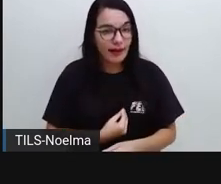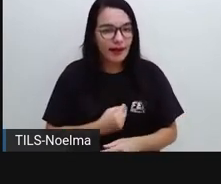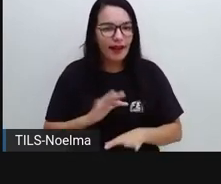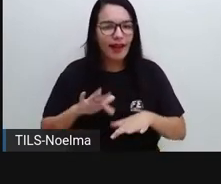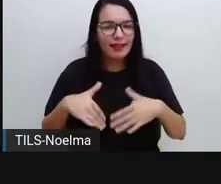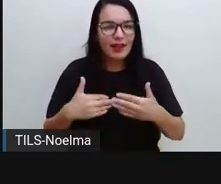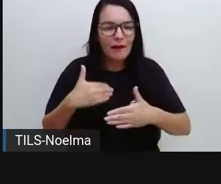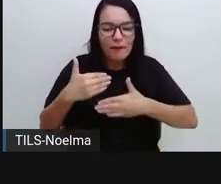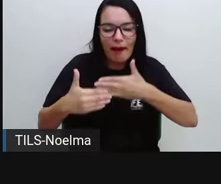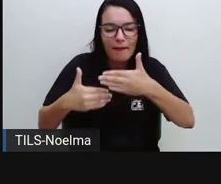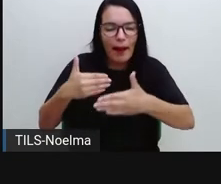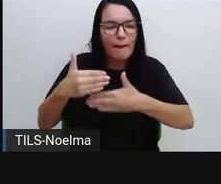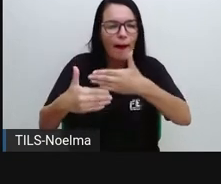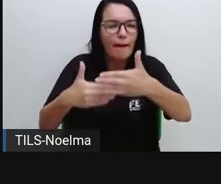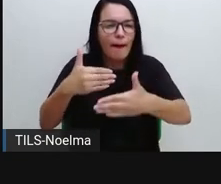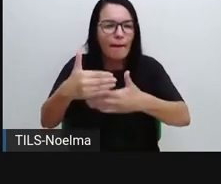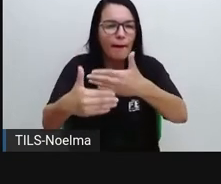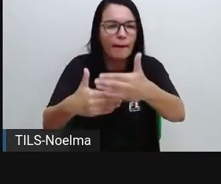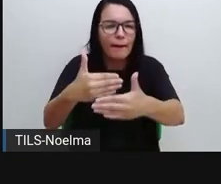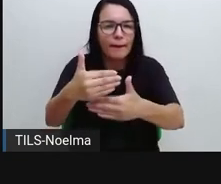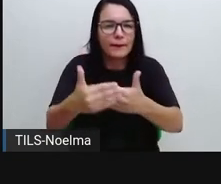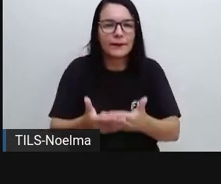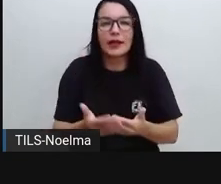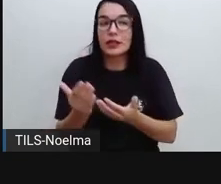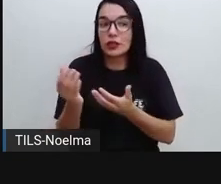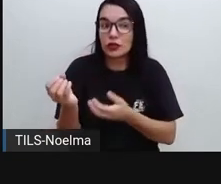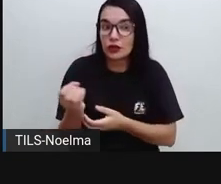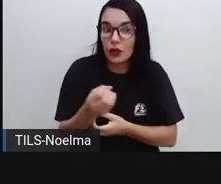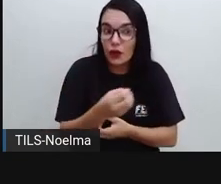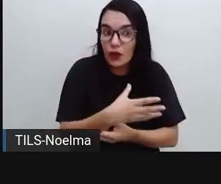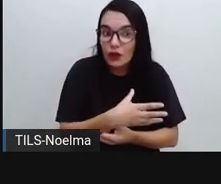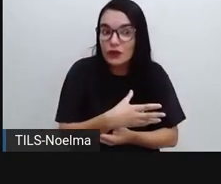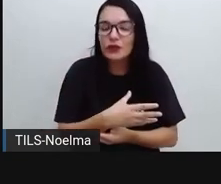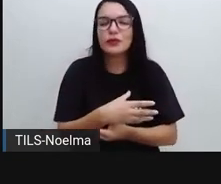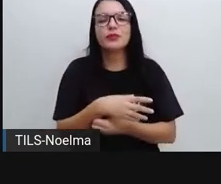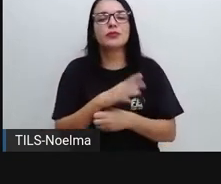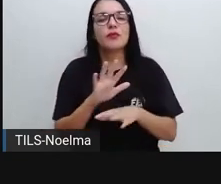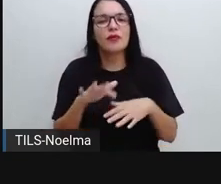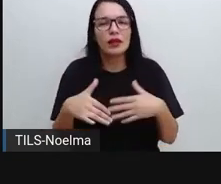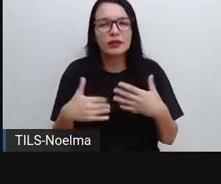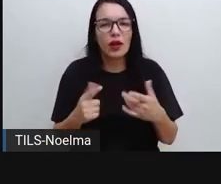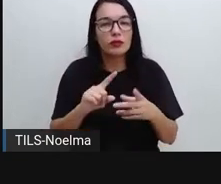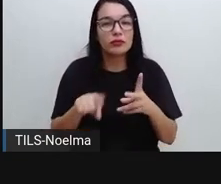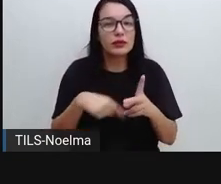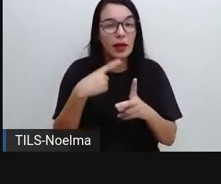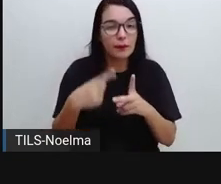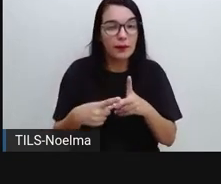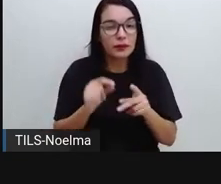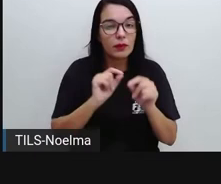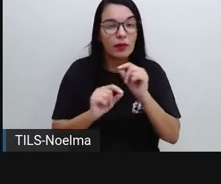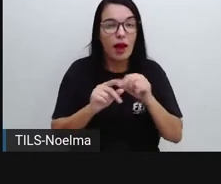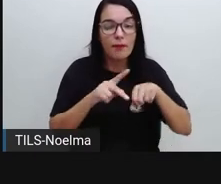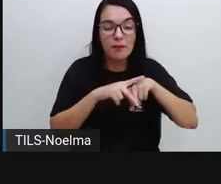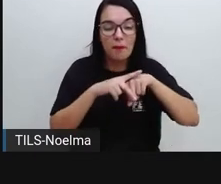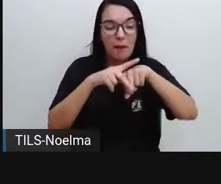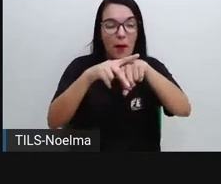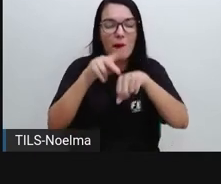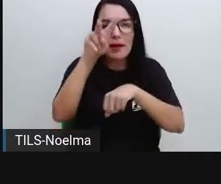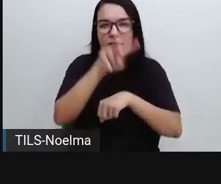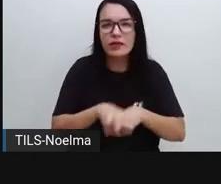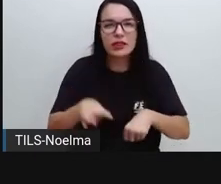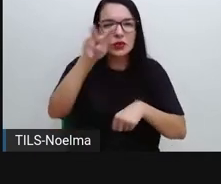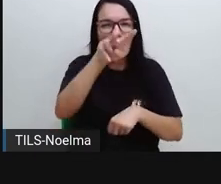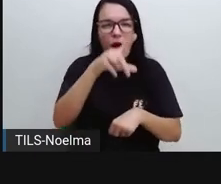longo do modernismo, logo após também o modernismo, as formas de poesia visual vão ganhando